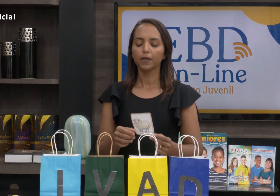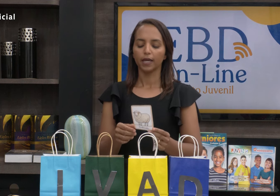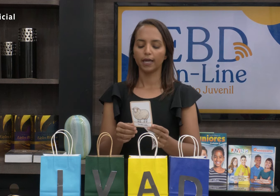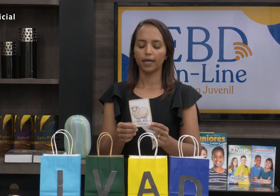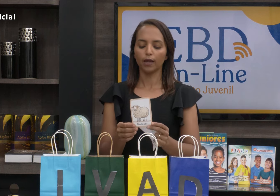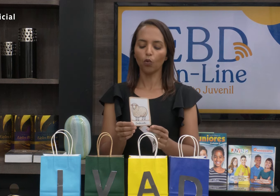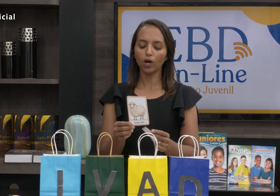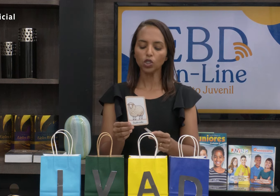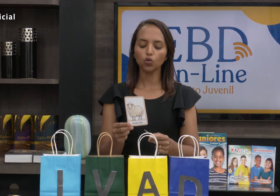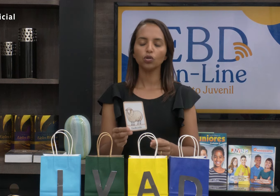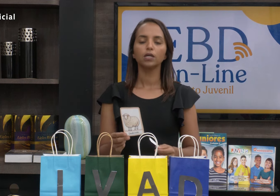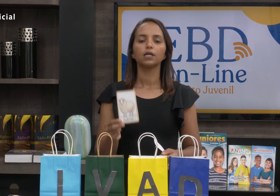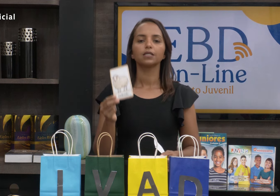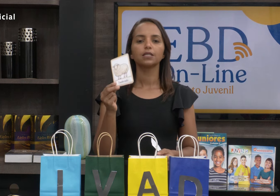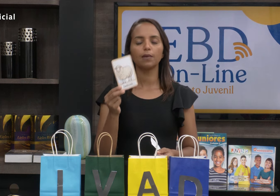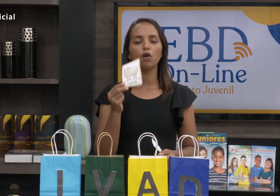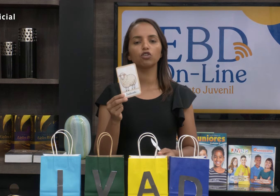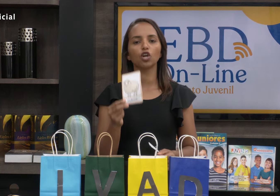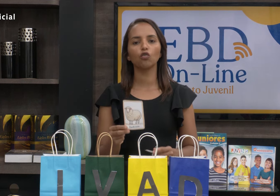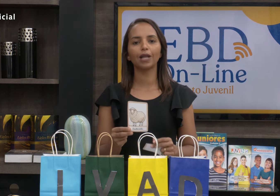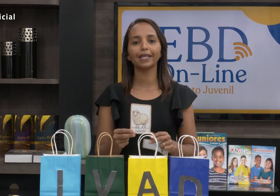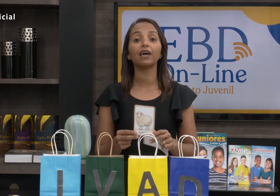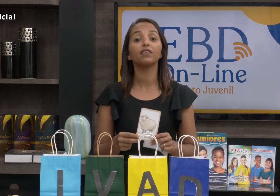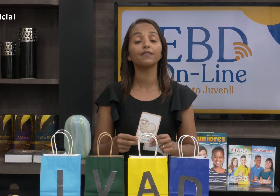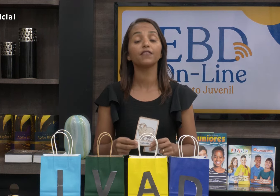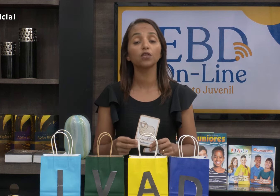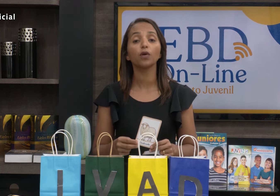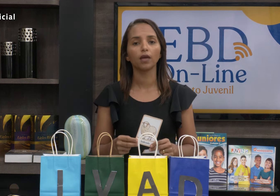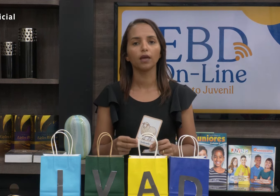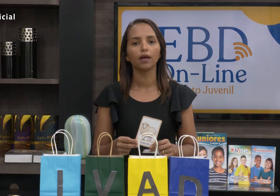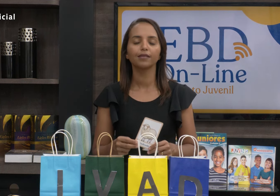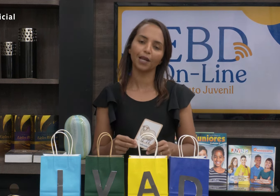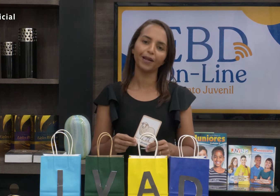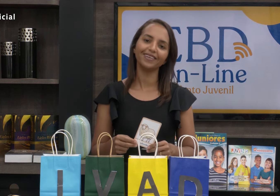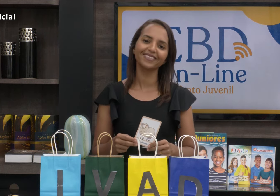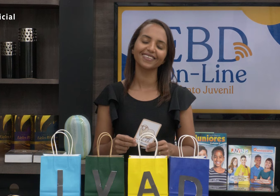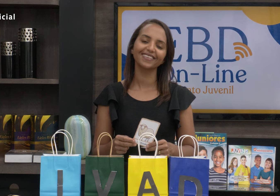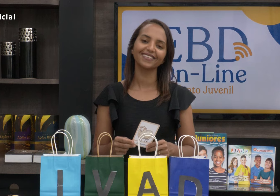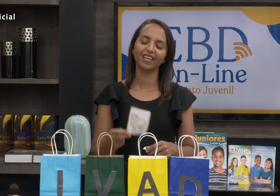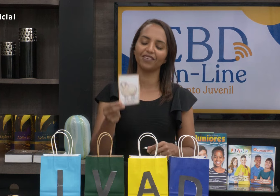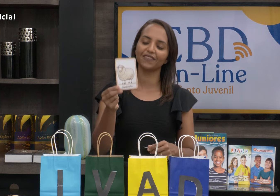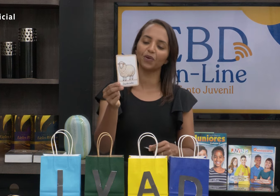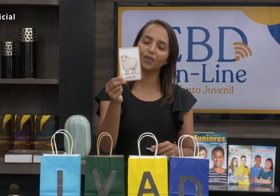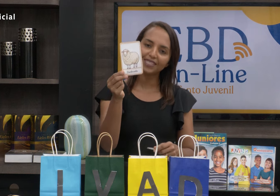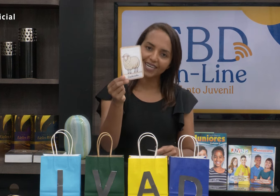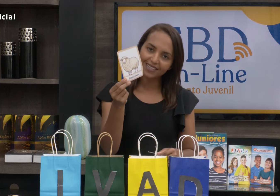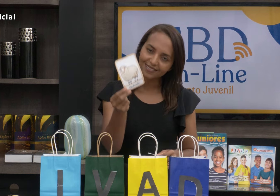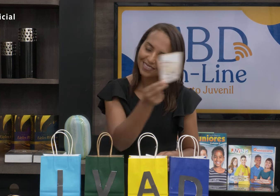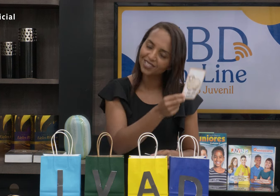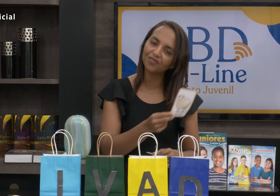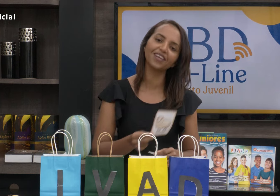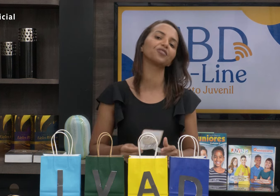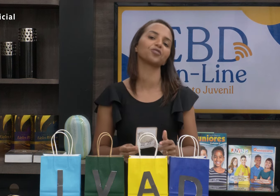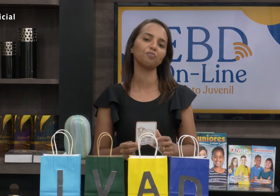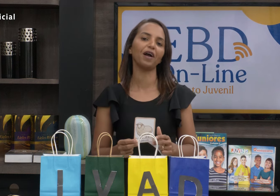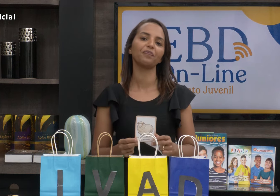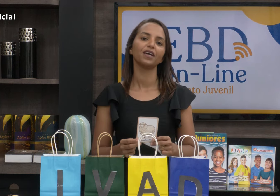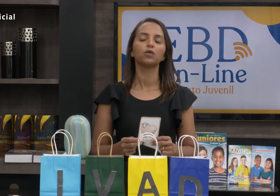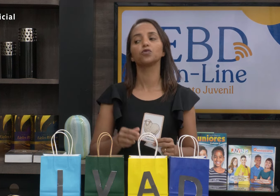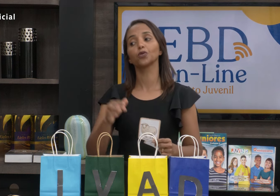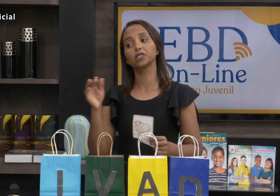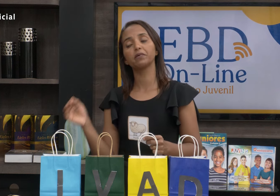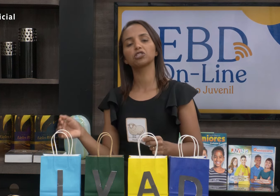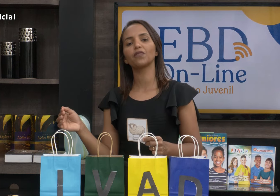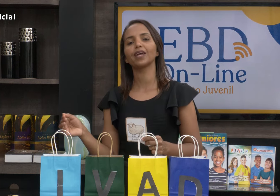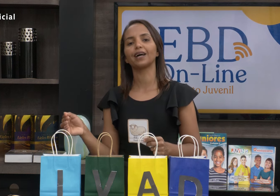Então, quando Samuel chegou lá, Davi estava fazendo o quê? Trabalhando, né? Davi estava cuidando das ovelhas do seu pai.